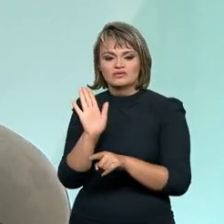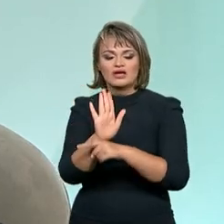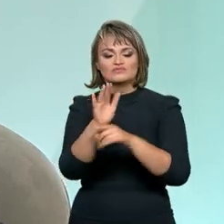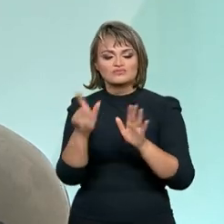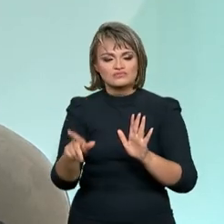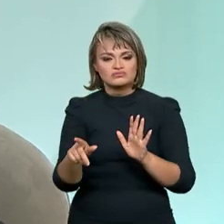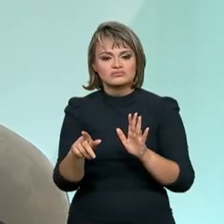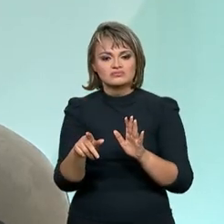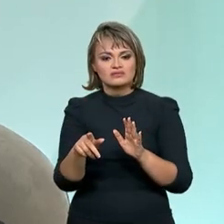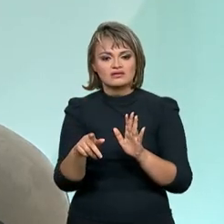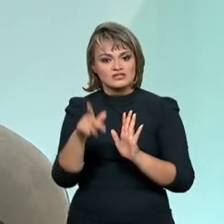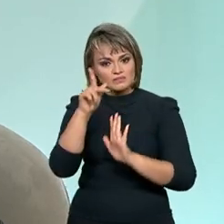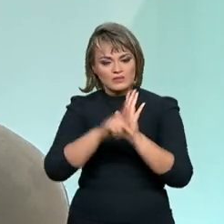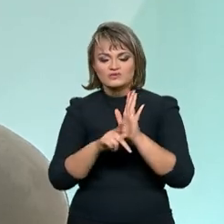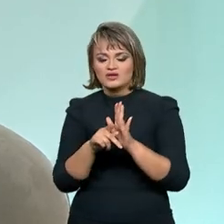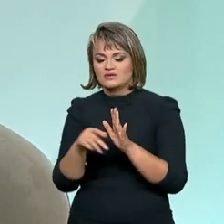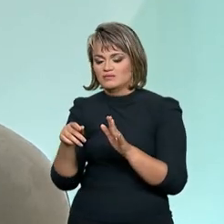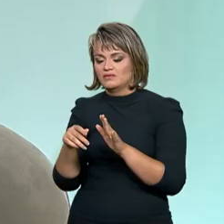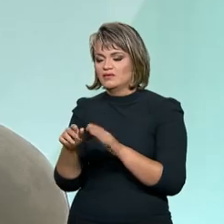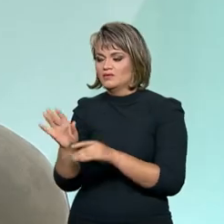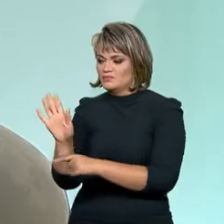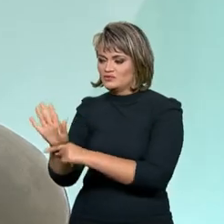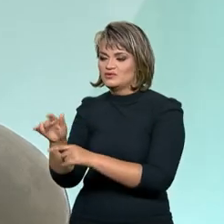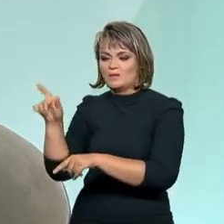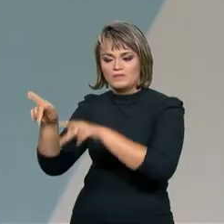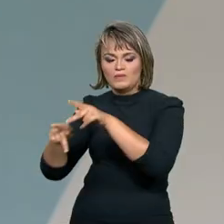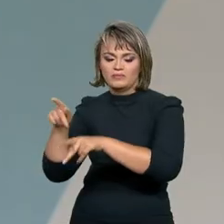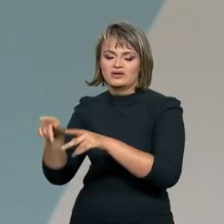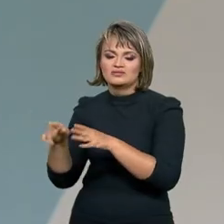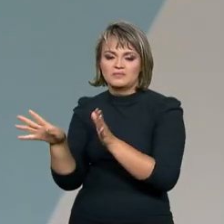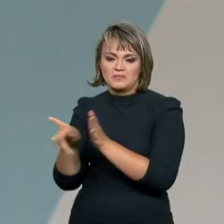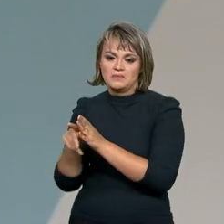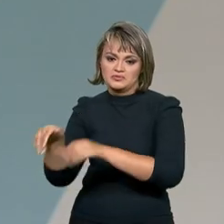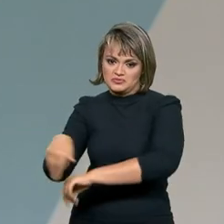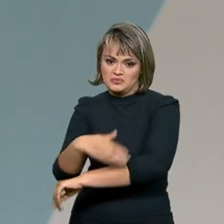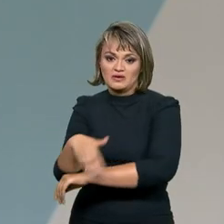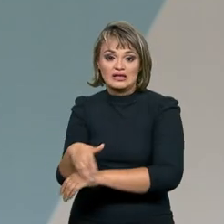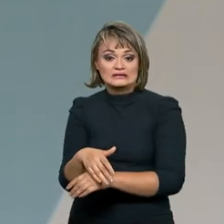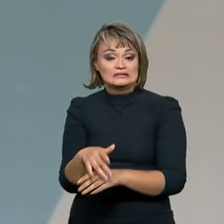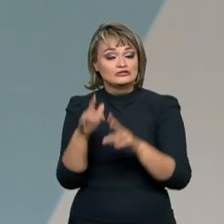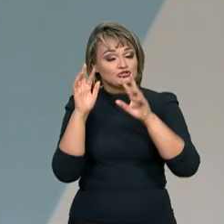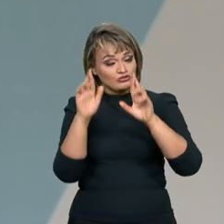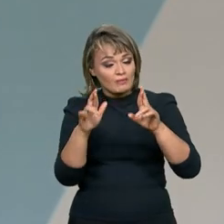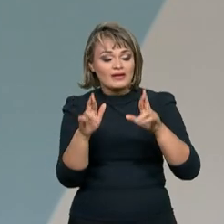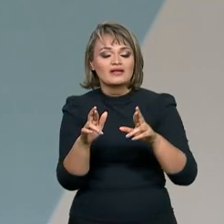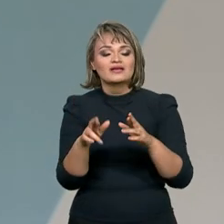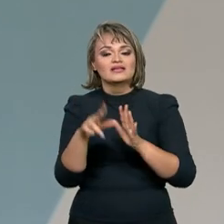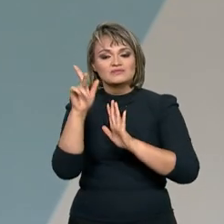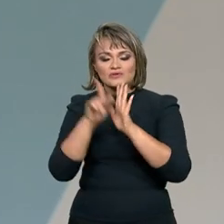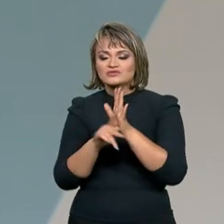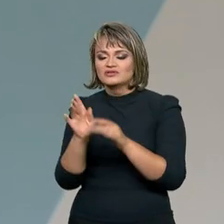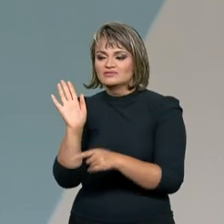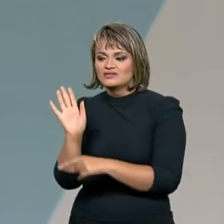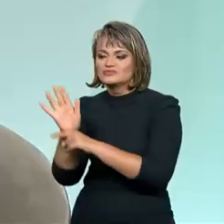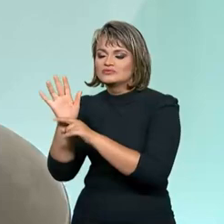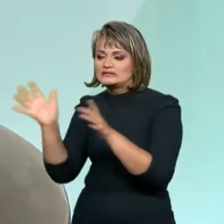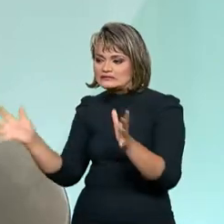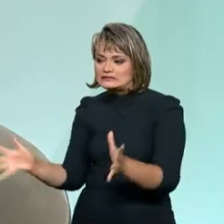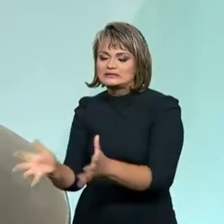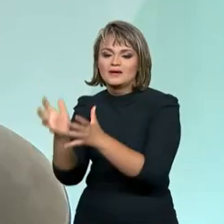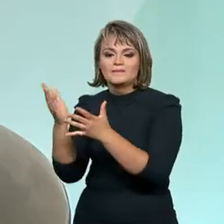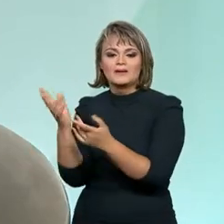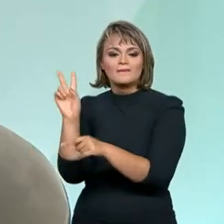atendimento da população em situação de rua. A gente espera que esse projeto consiga fortalecer essa pauta de